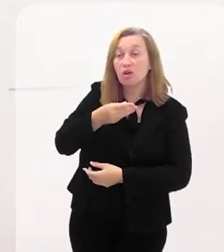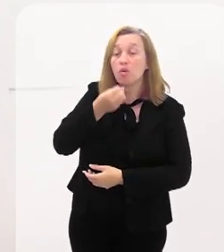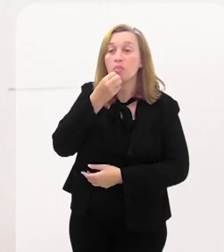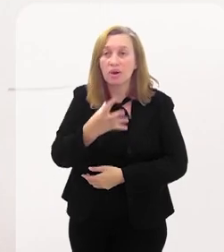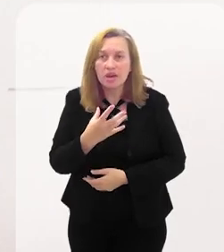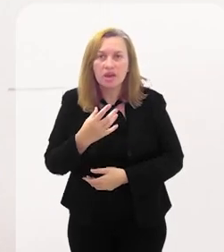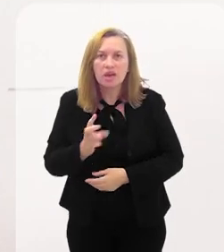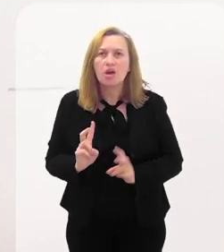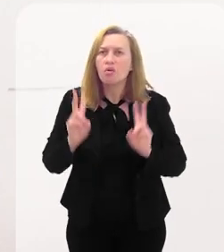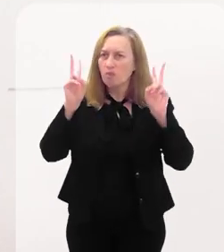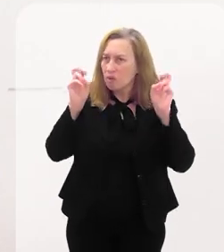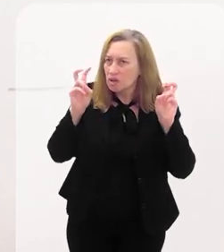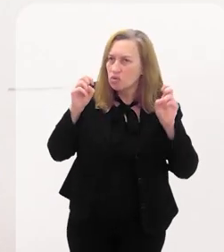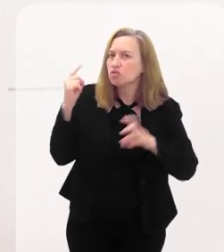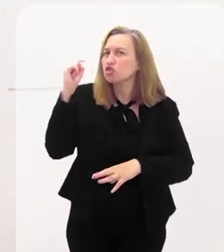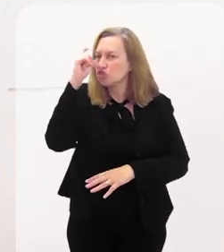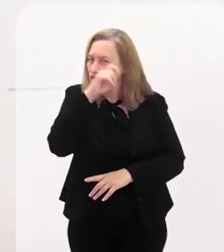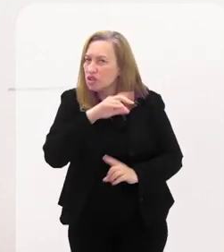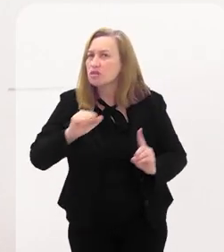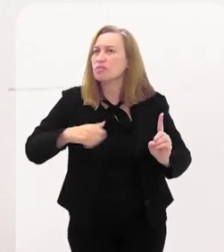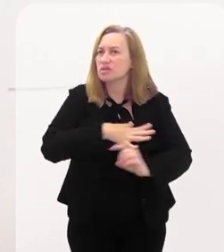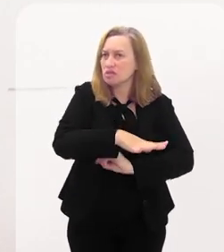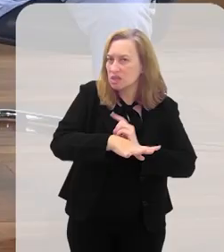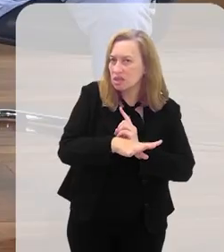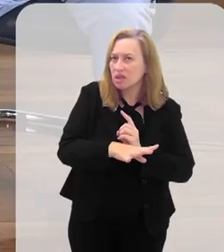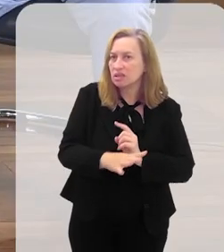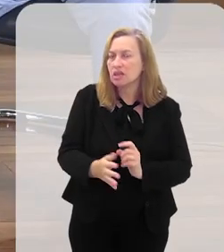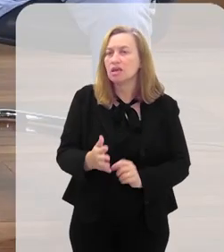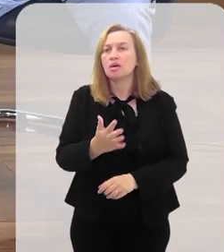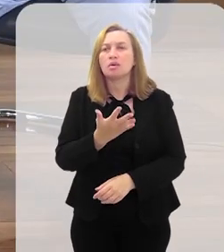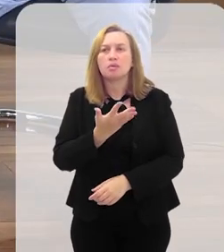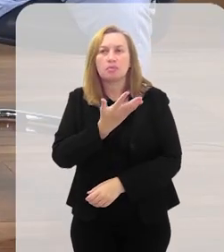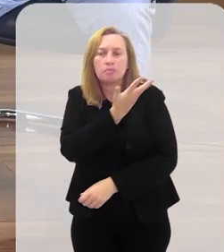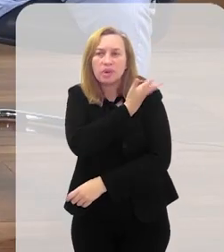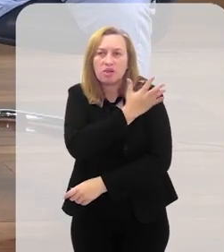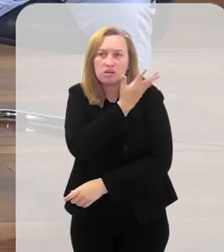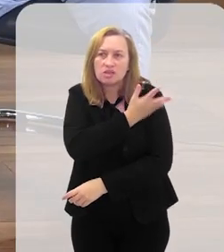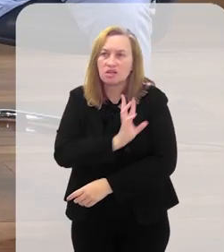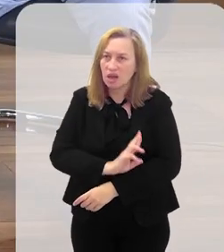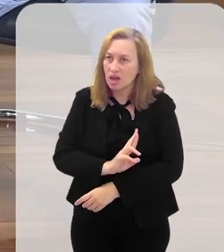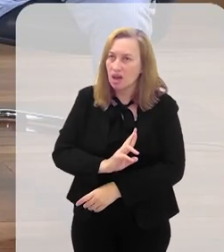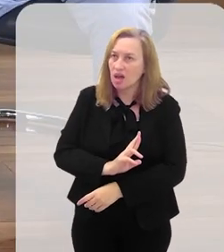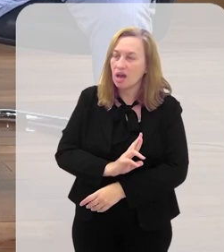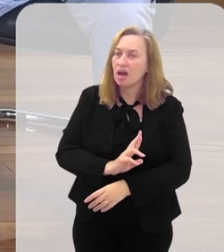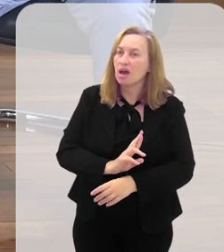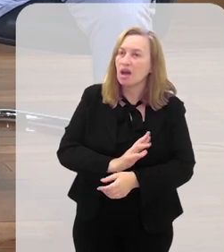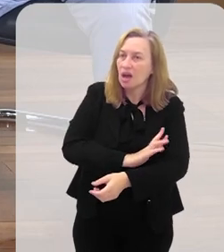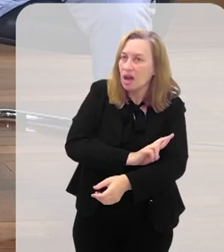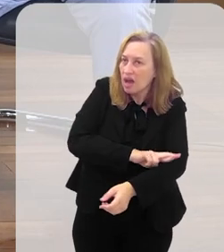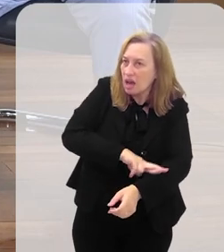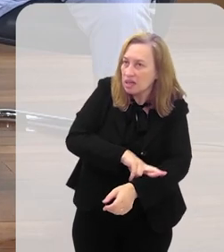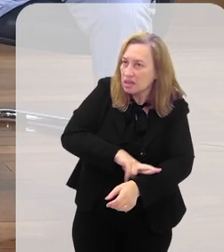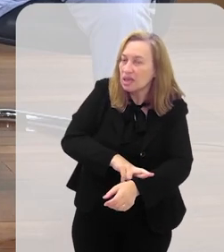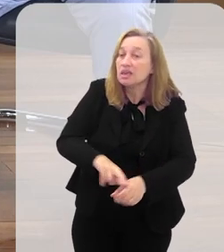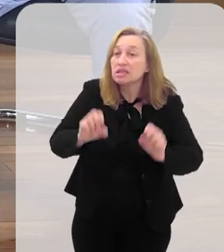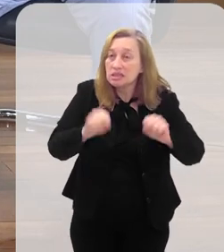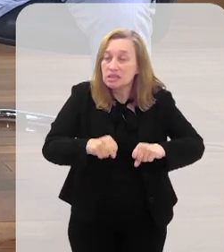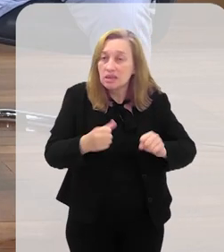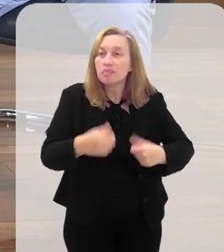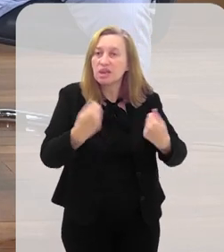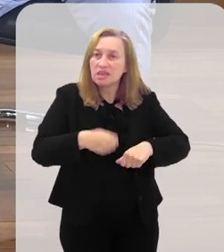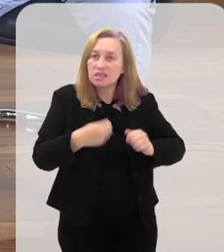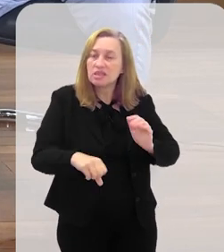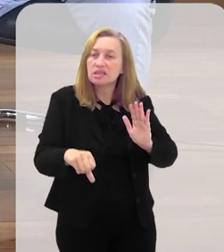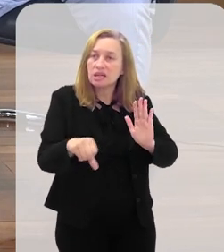essa é uma questão muito cara para a sociedade, a discriminação racial. Então, sim, é preciso e necessário criminalizar,